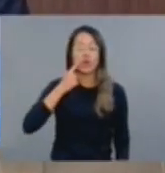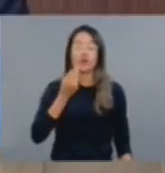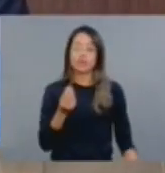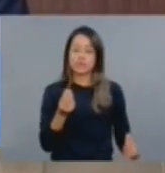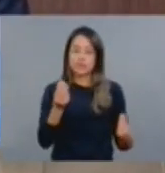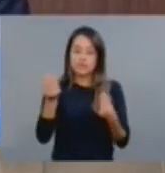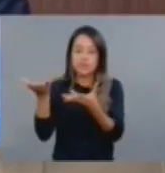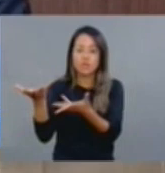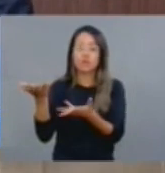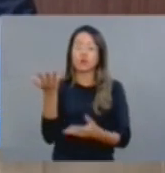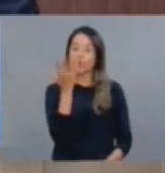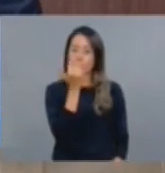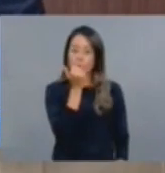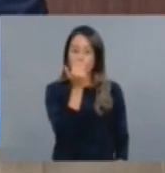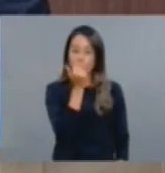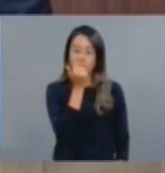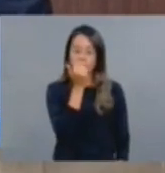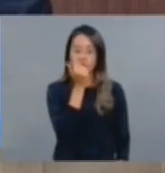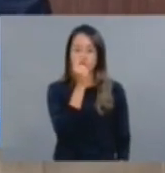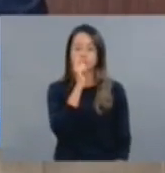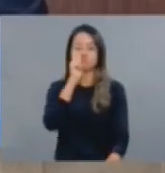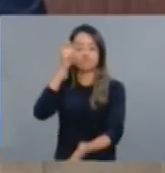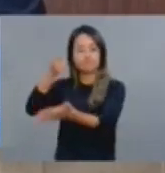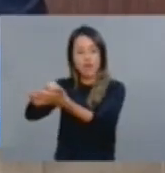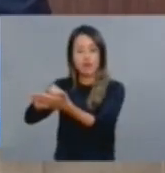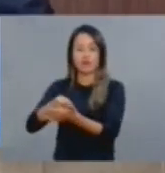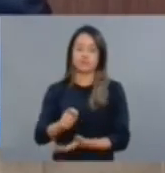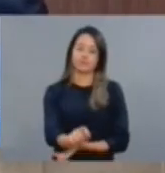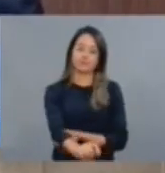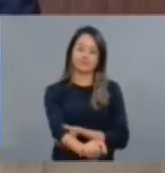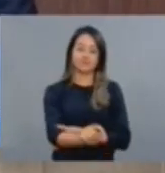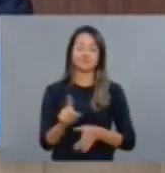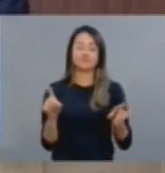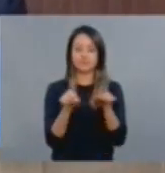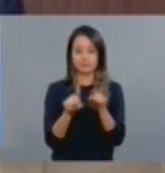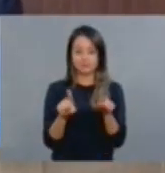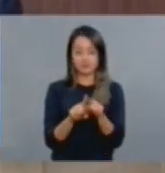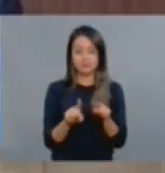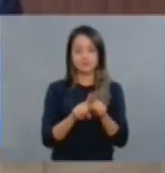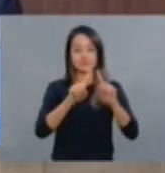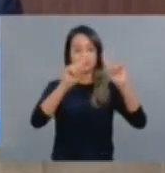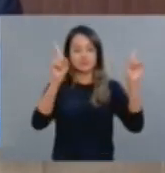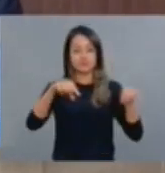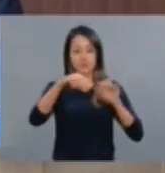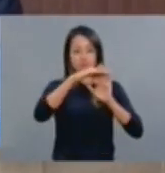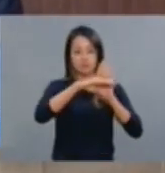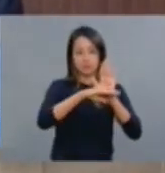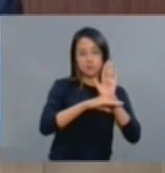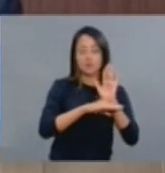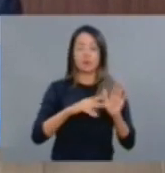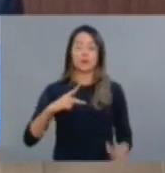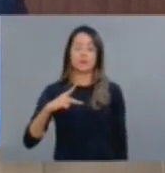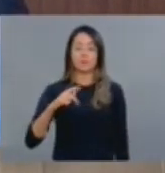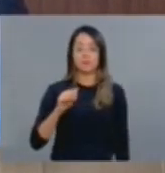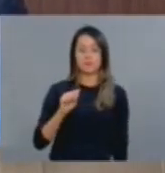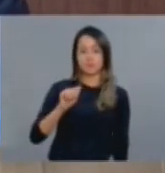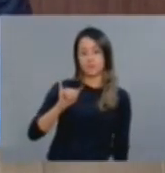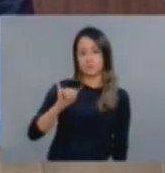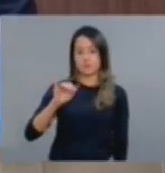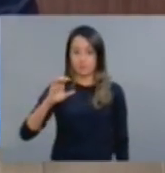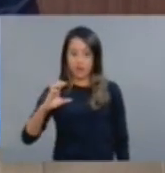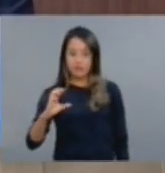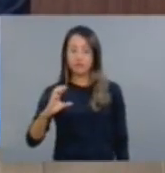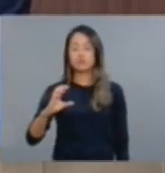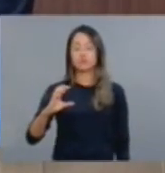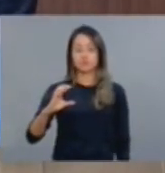para esse segmento, esse governo é referência em programas como o PAIC, esse governo tem